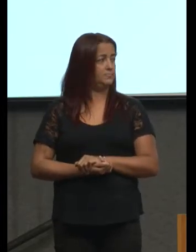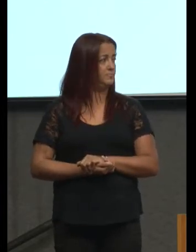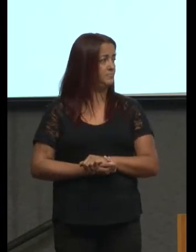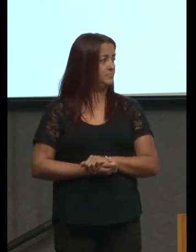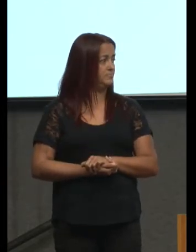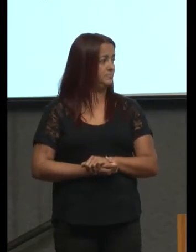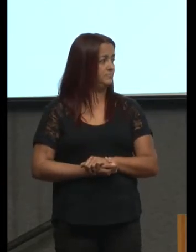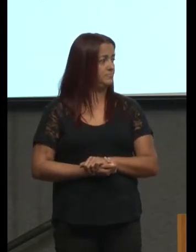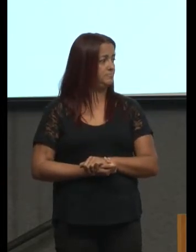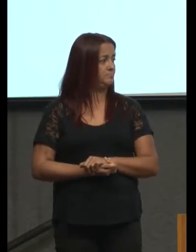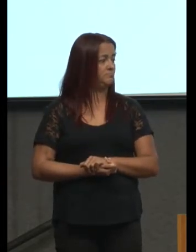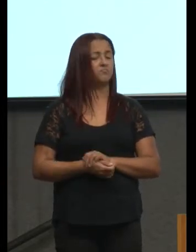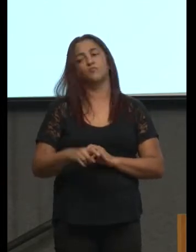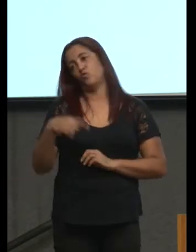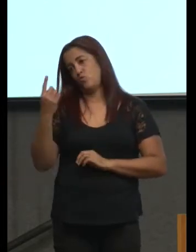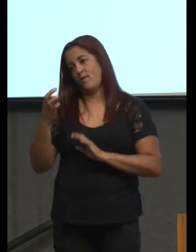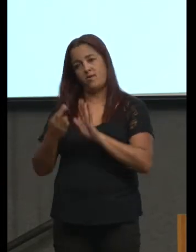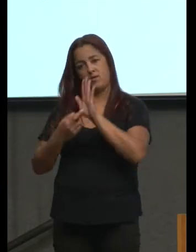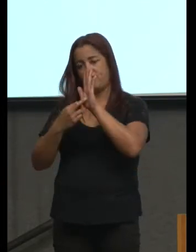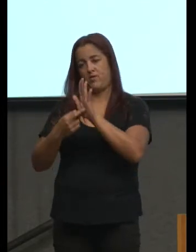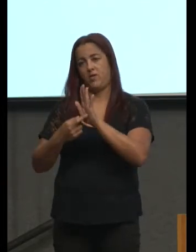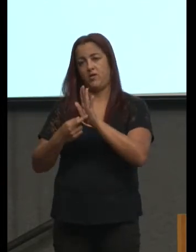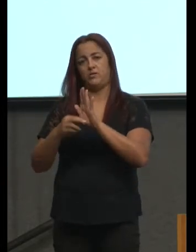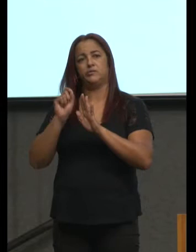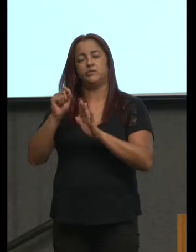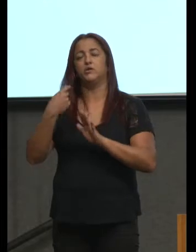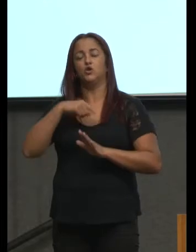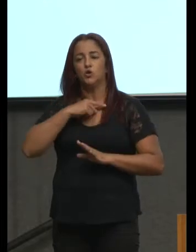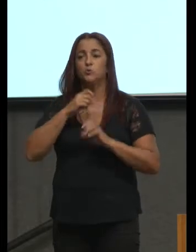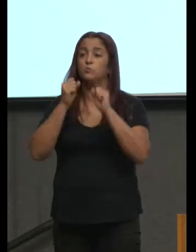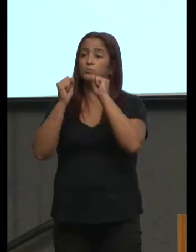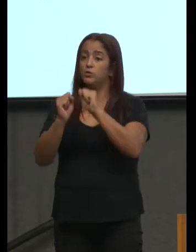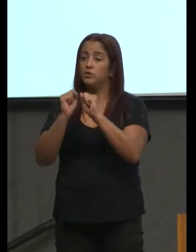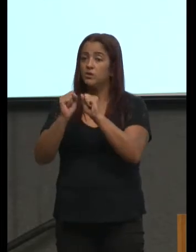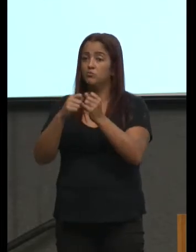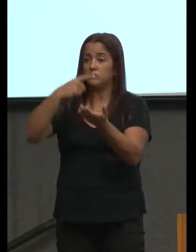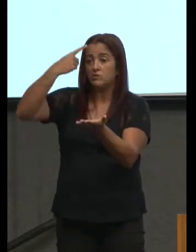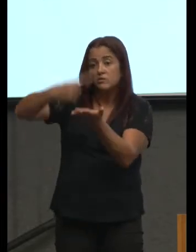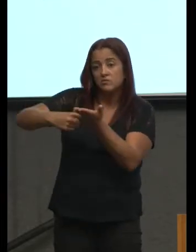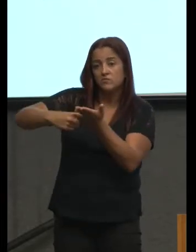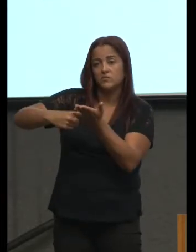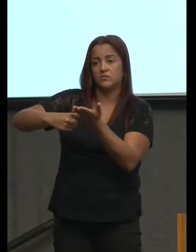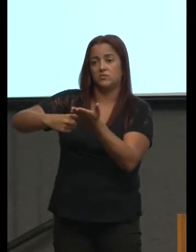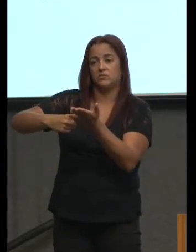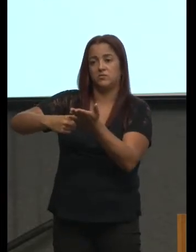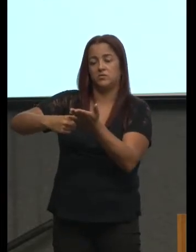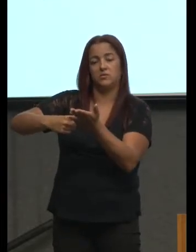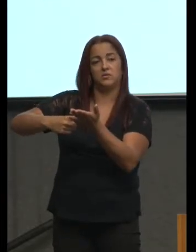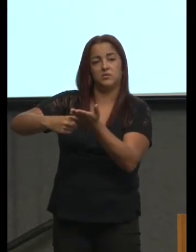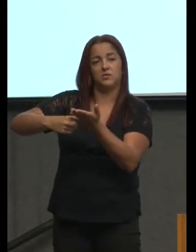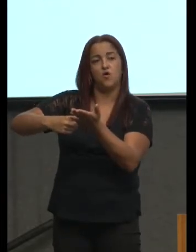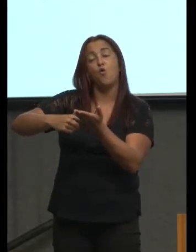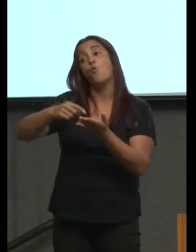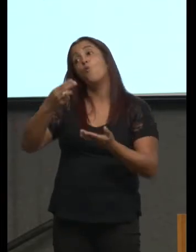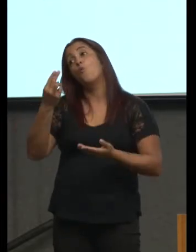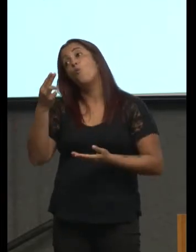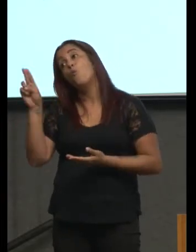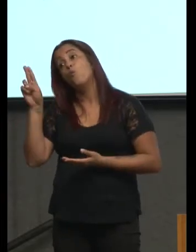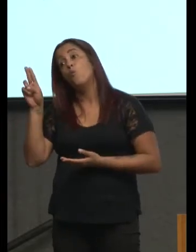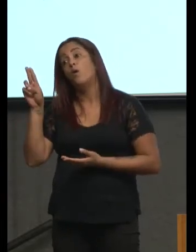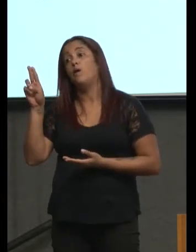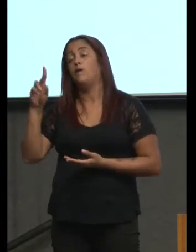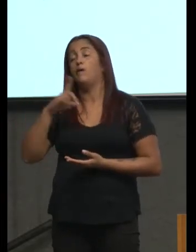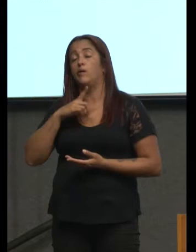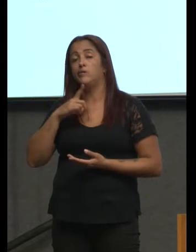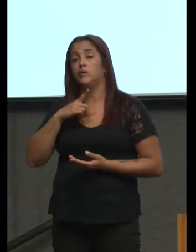uma referência que nós podemos definir e estabelecer ou uma referência que